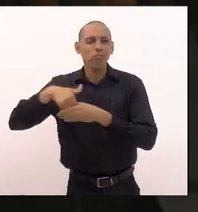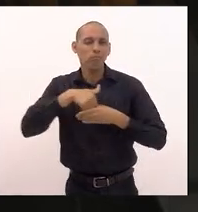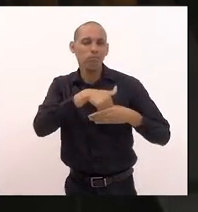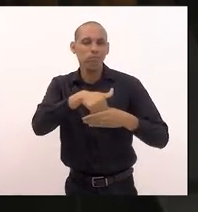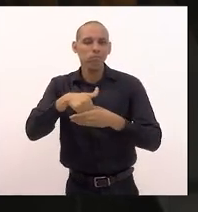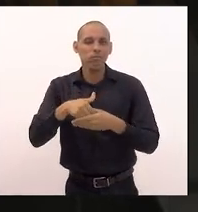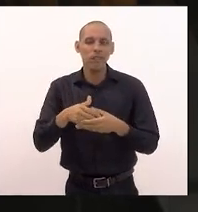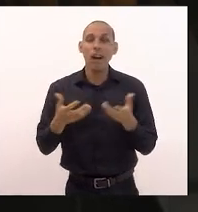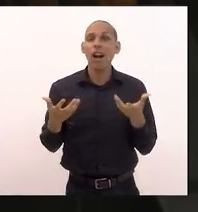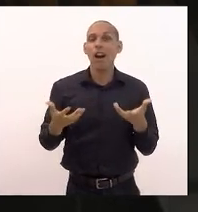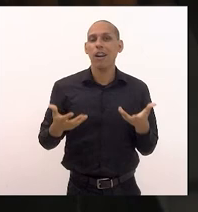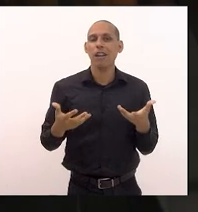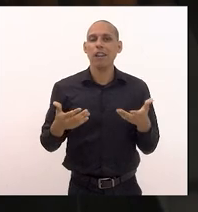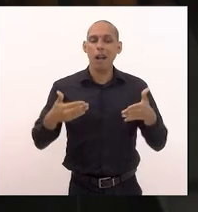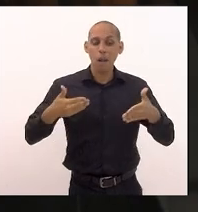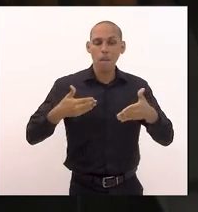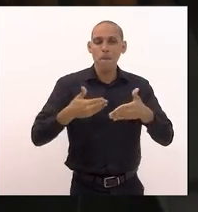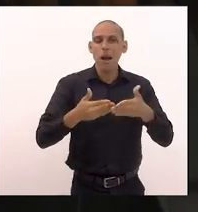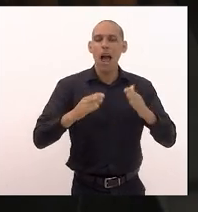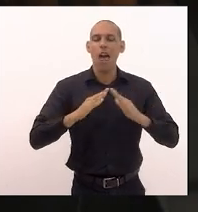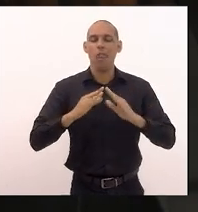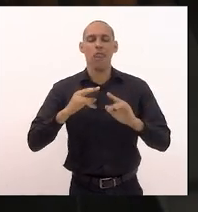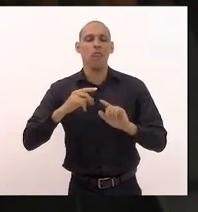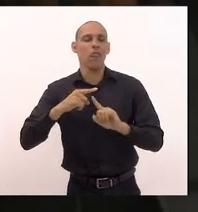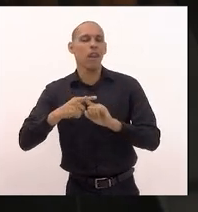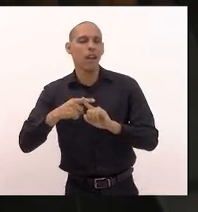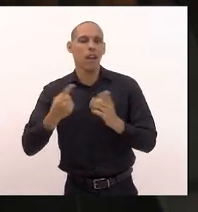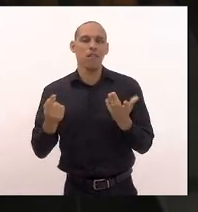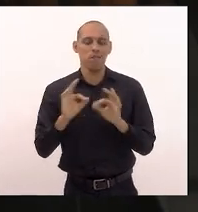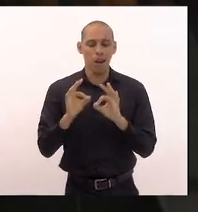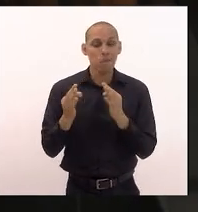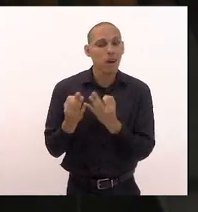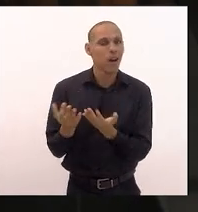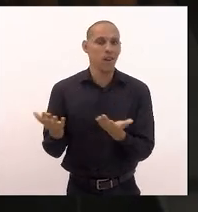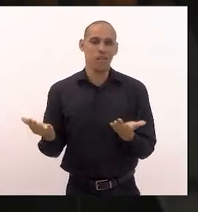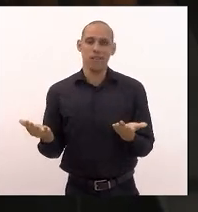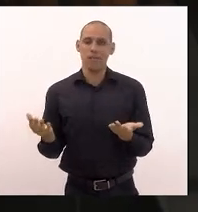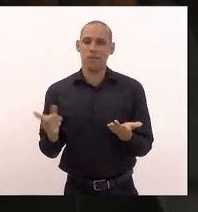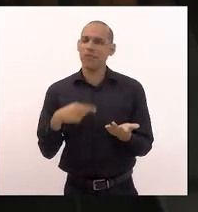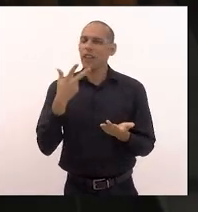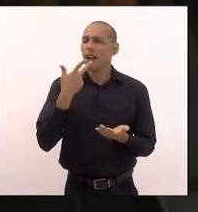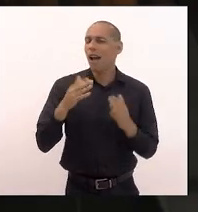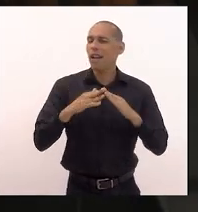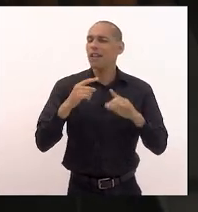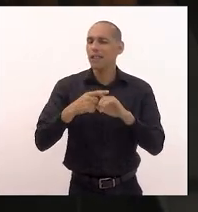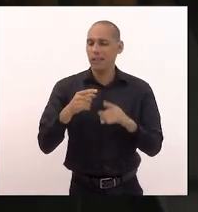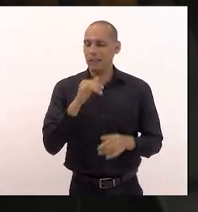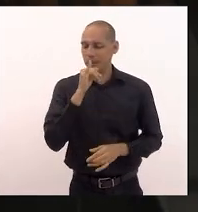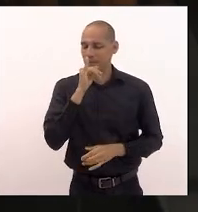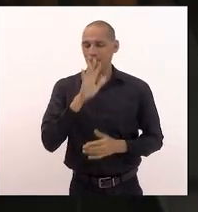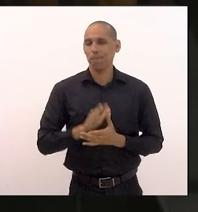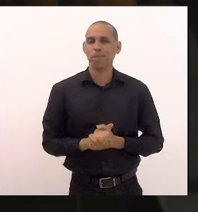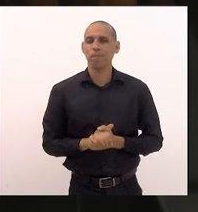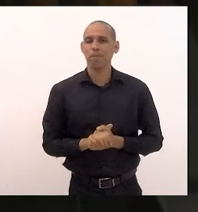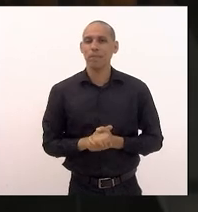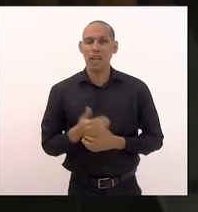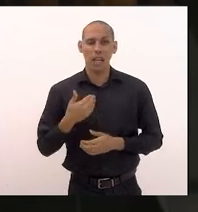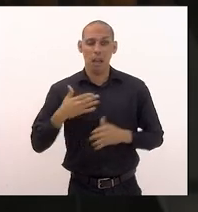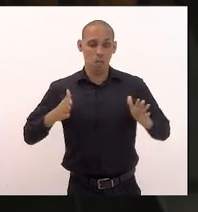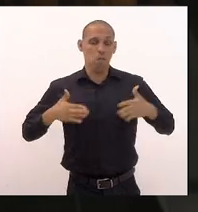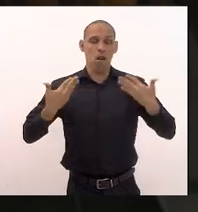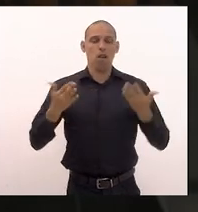se aproximar da igreja da família já que a gente está falando de igreja por exemplo não me causará nenhuma